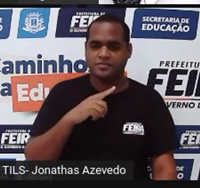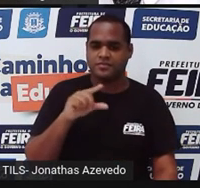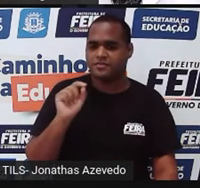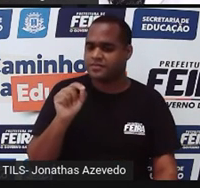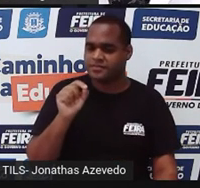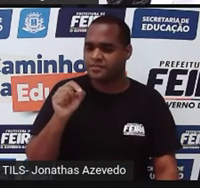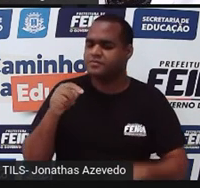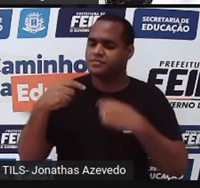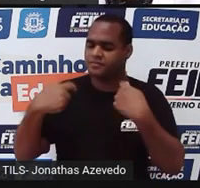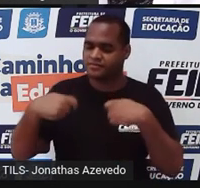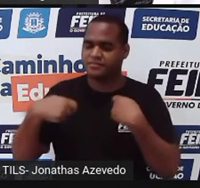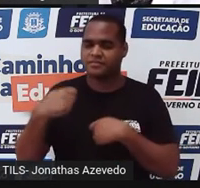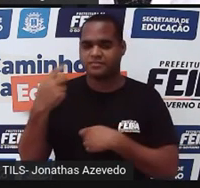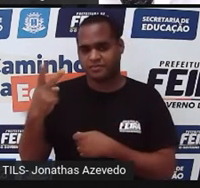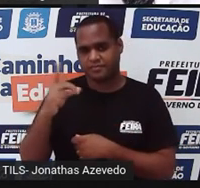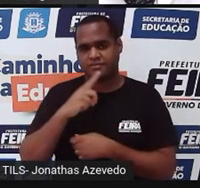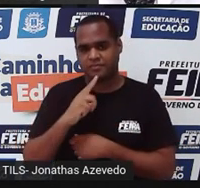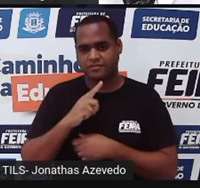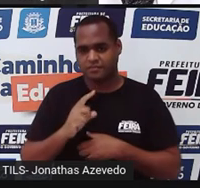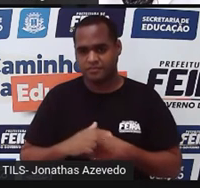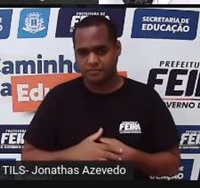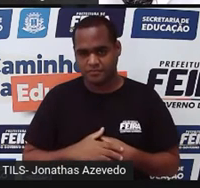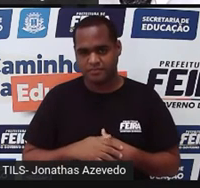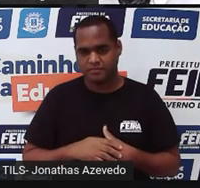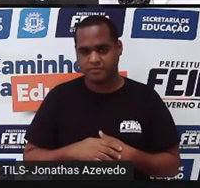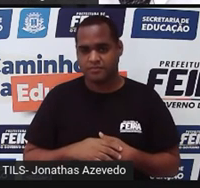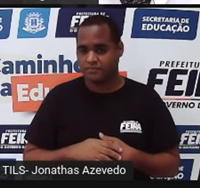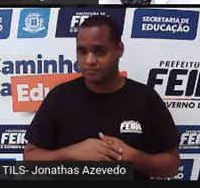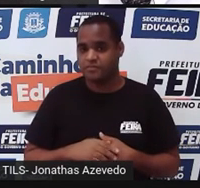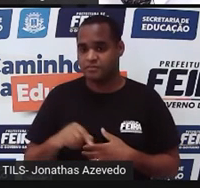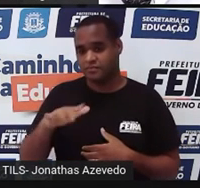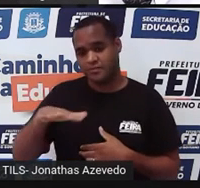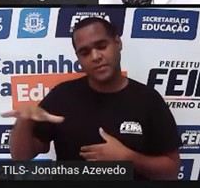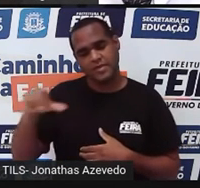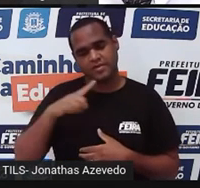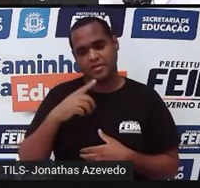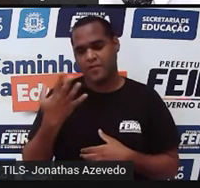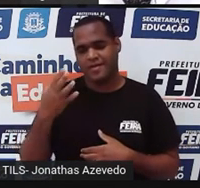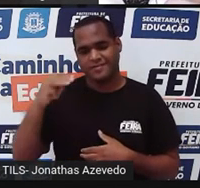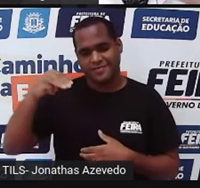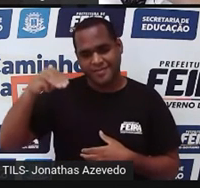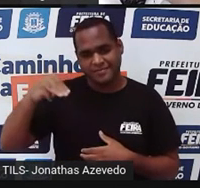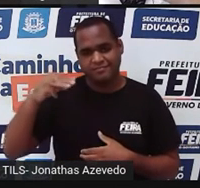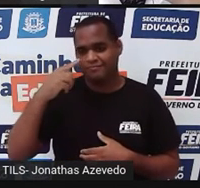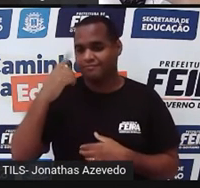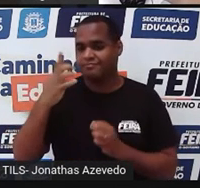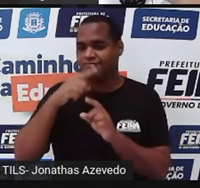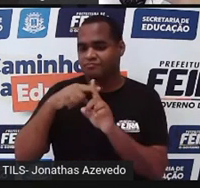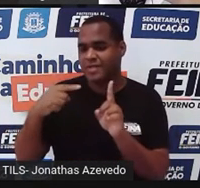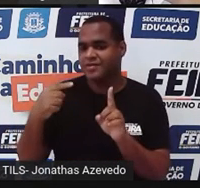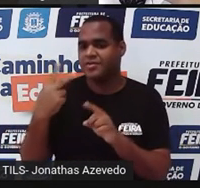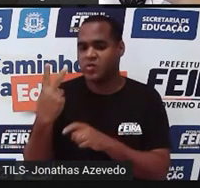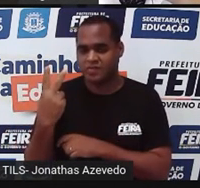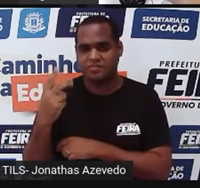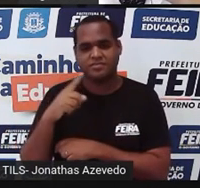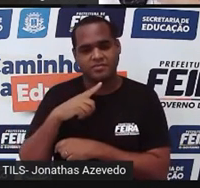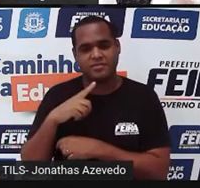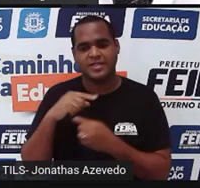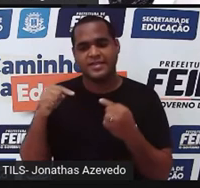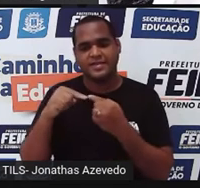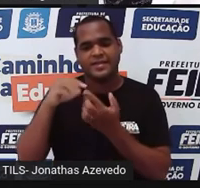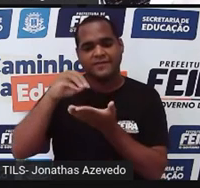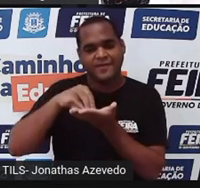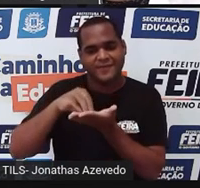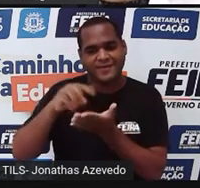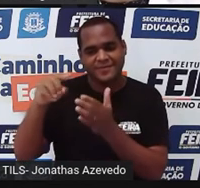o do lado de cá vai medir dois. Como a parede toda tem quatro metros, se essa metade é dois, a metade que está faltando aqui embaixo